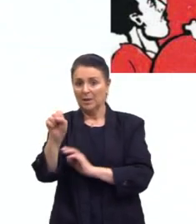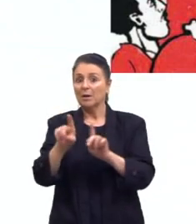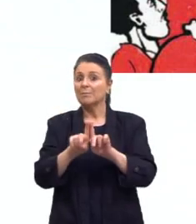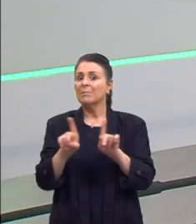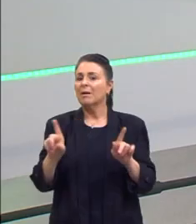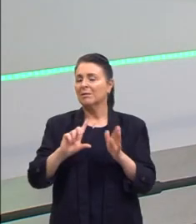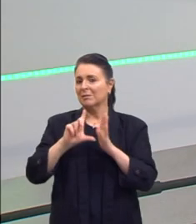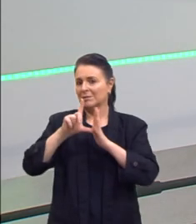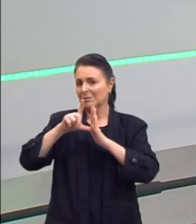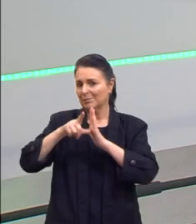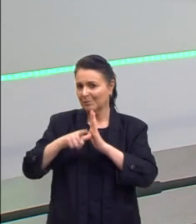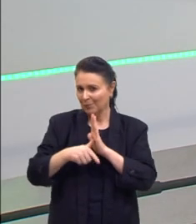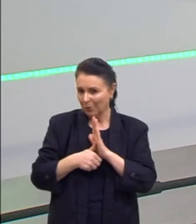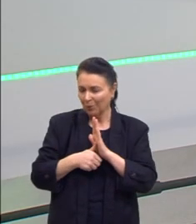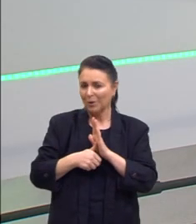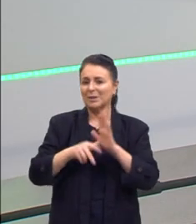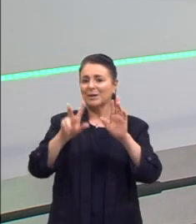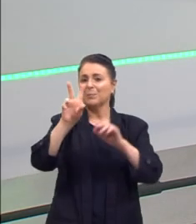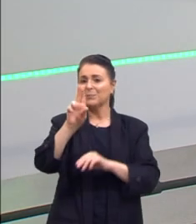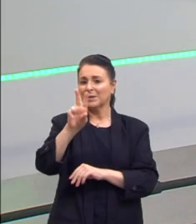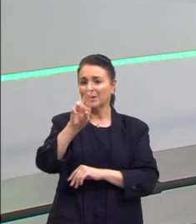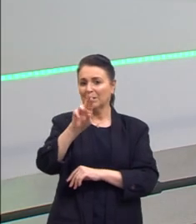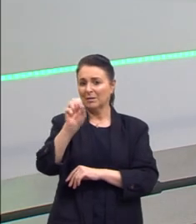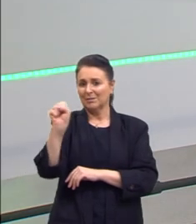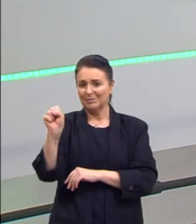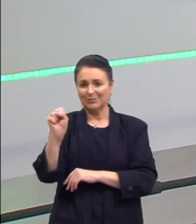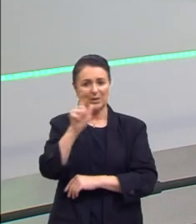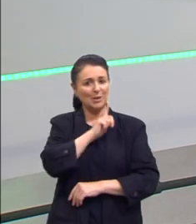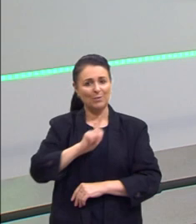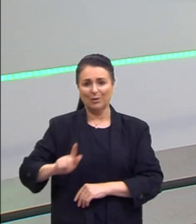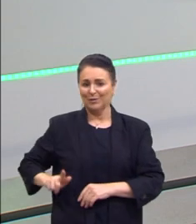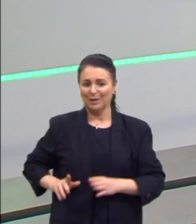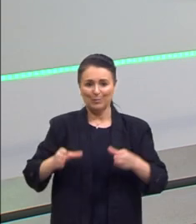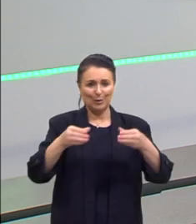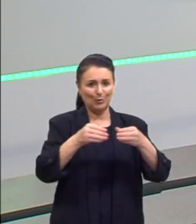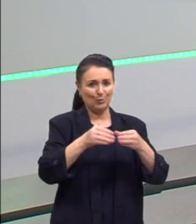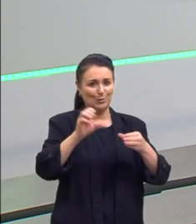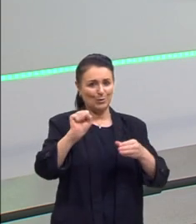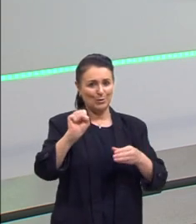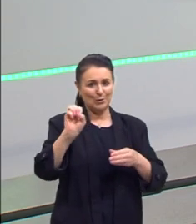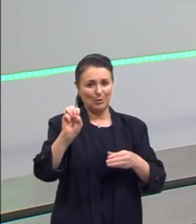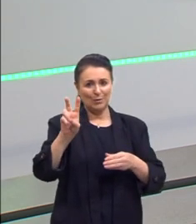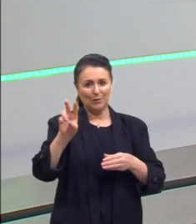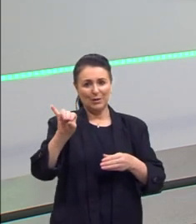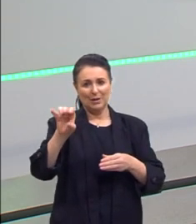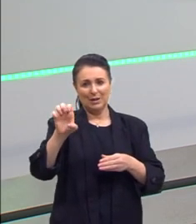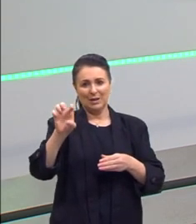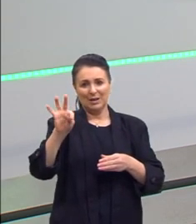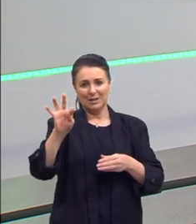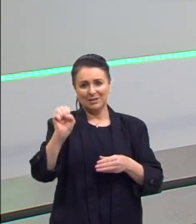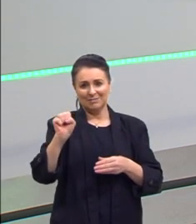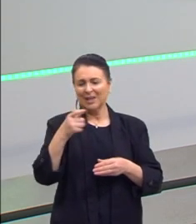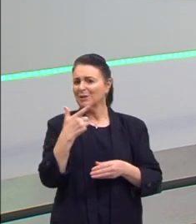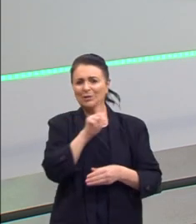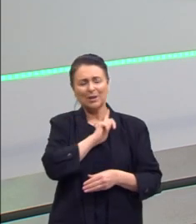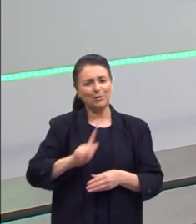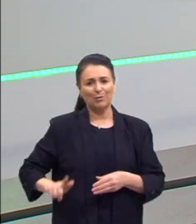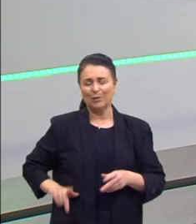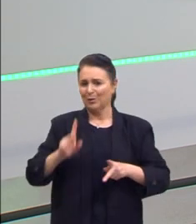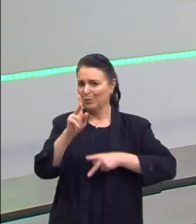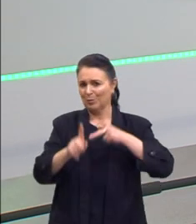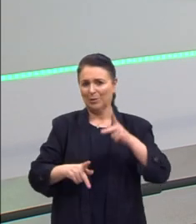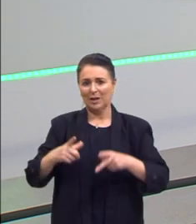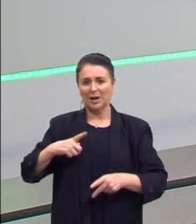depois, a União Soviética não é governada pelos sovietes. Ela não tem um governo popular. E ela vai ter uma ditadura,